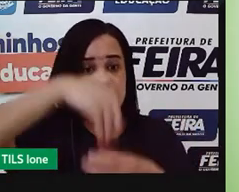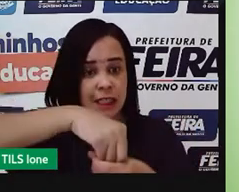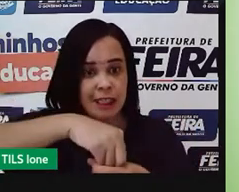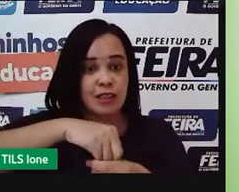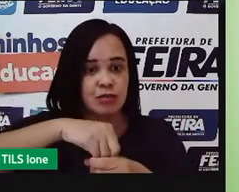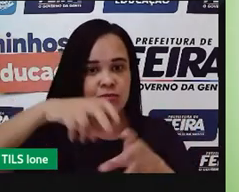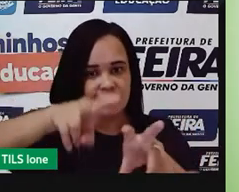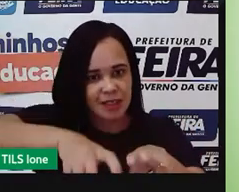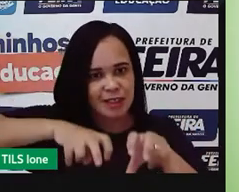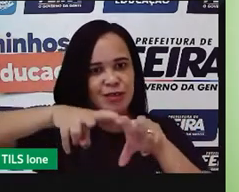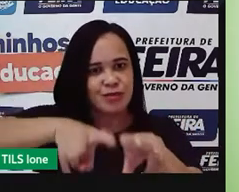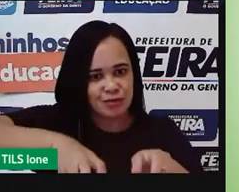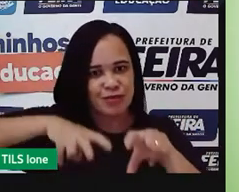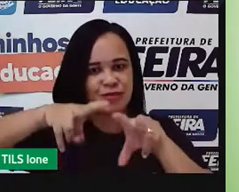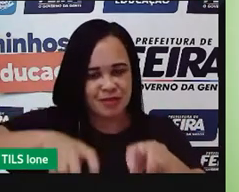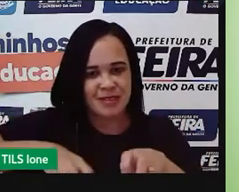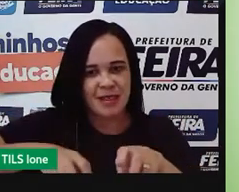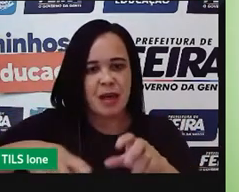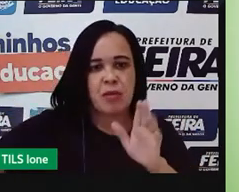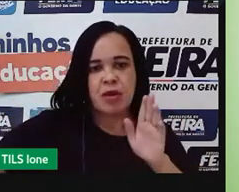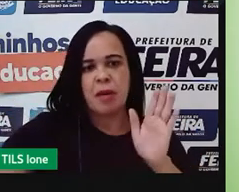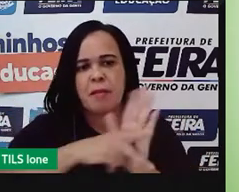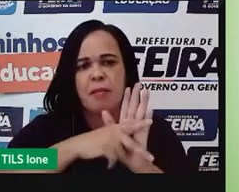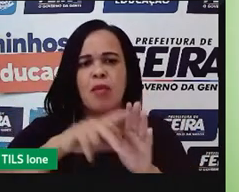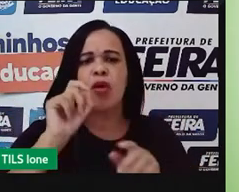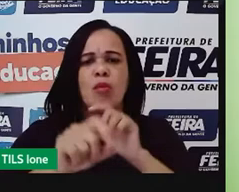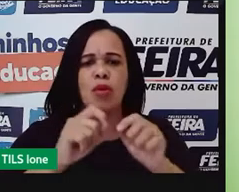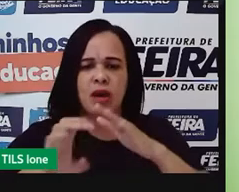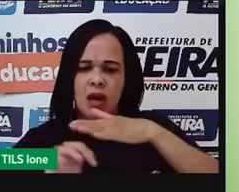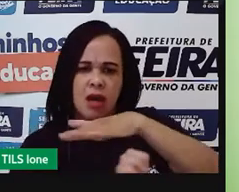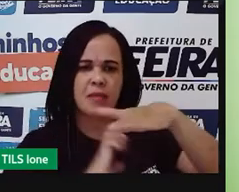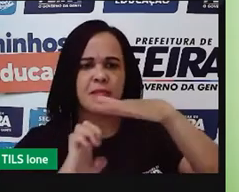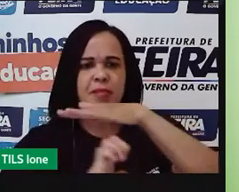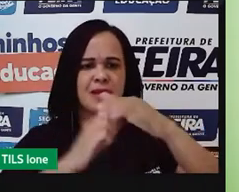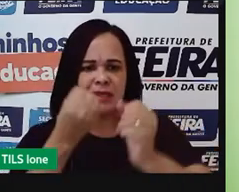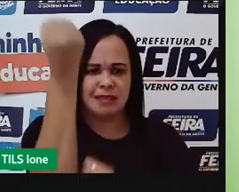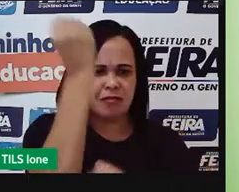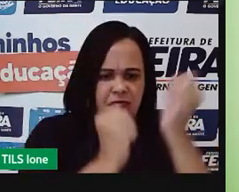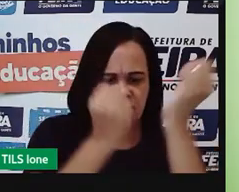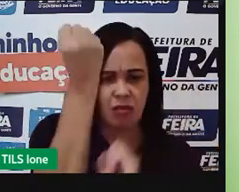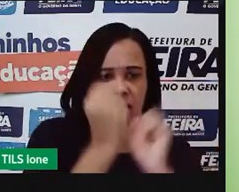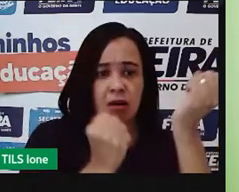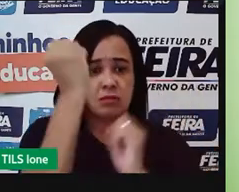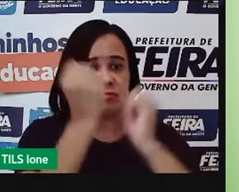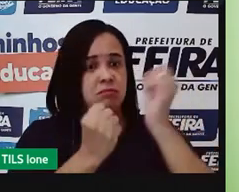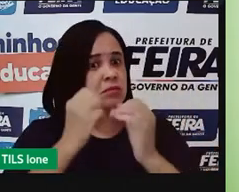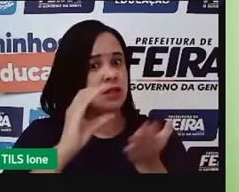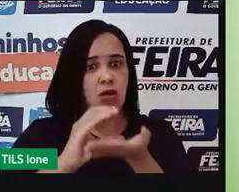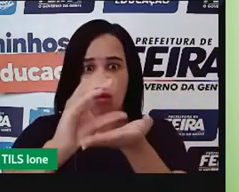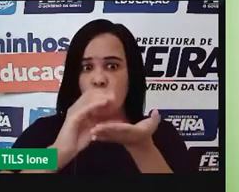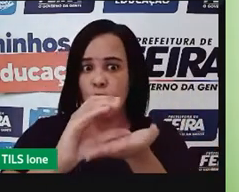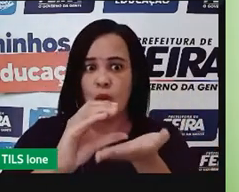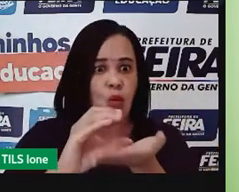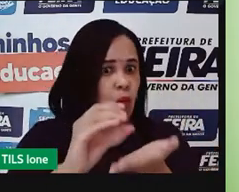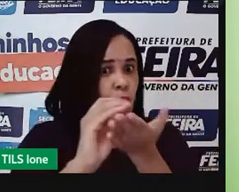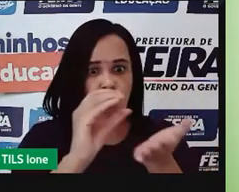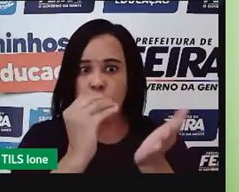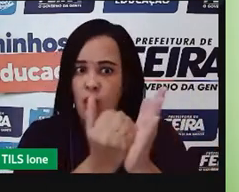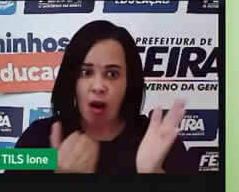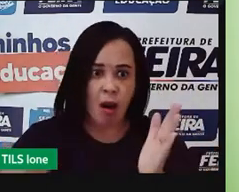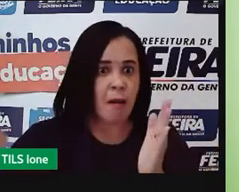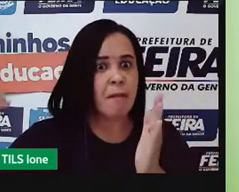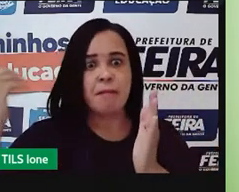A depender, né, do capital que essa, que esse agricultor, ele tenha, é uma empresa